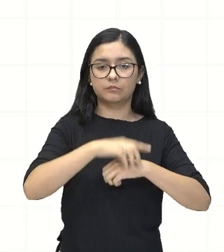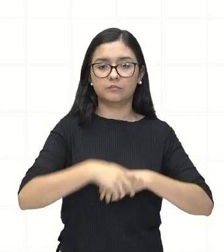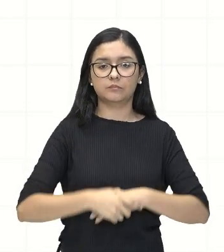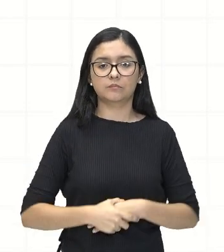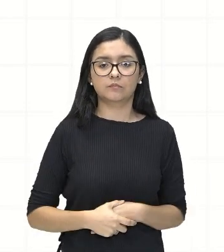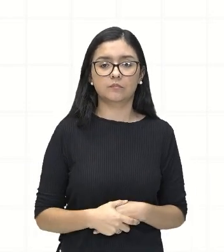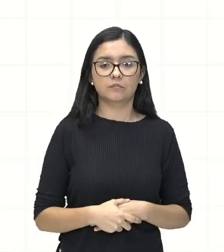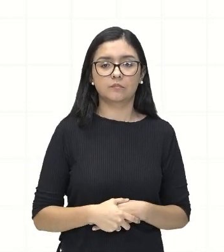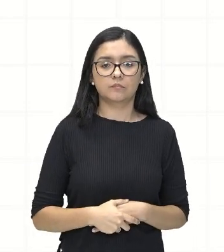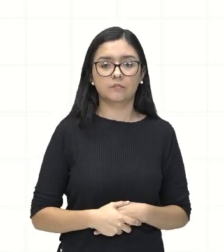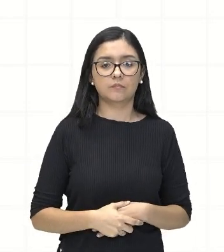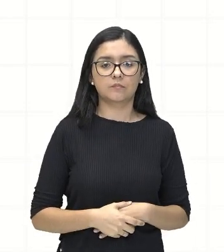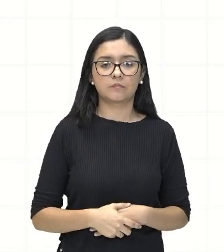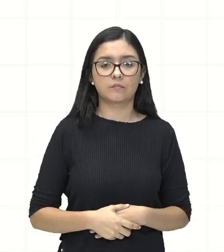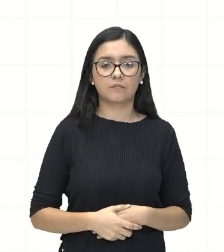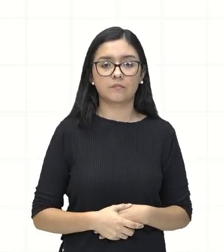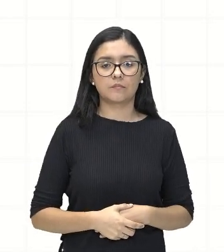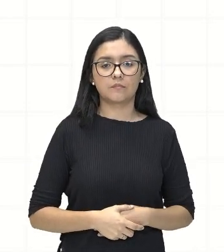ele vai